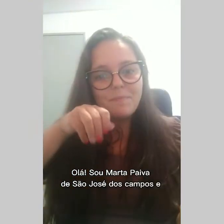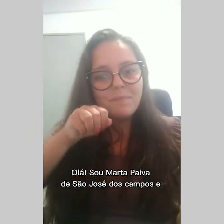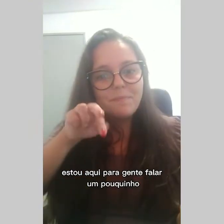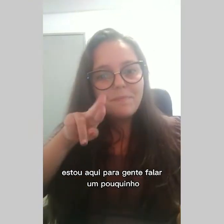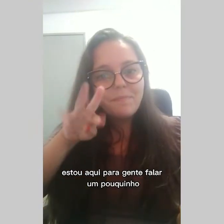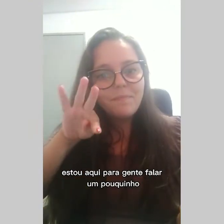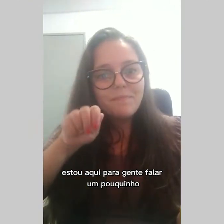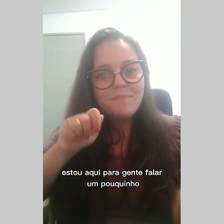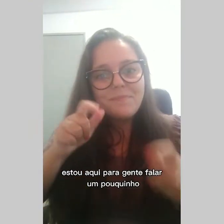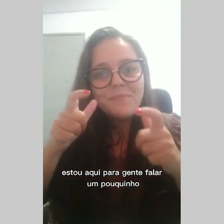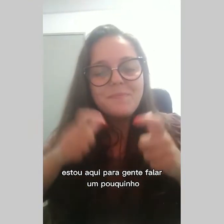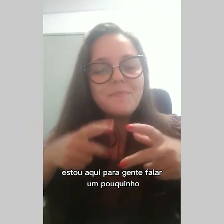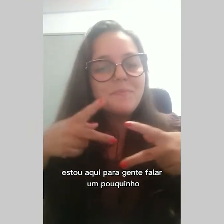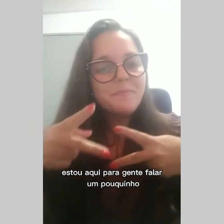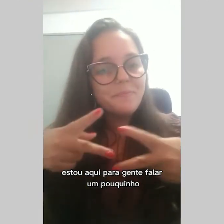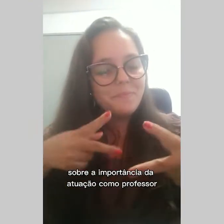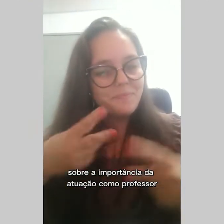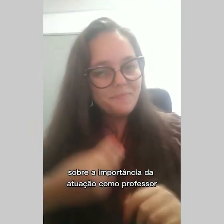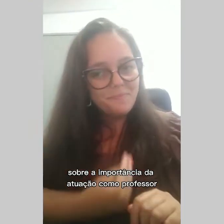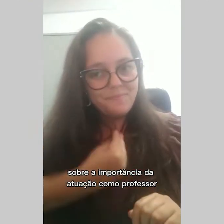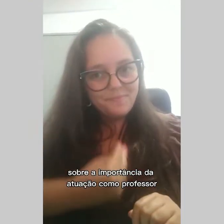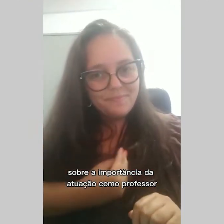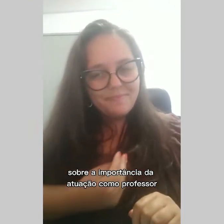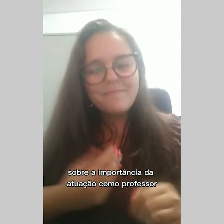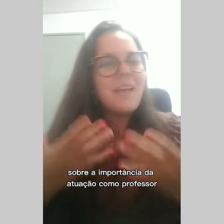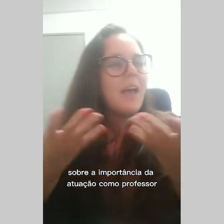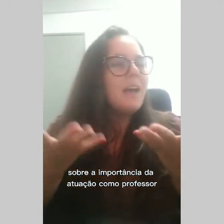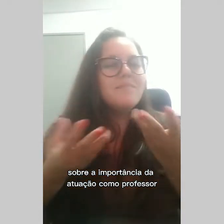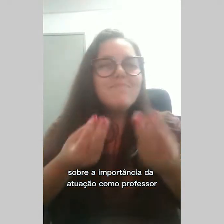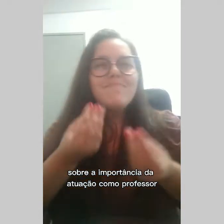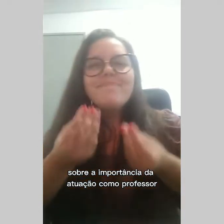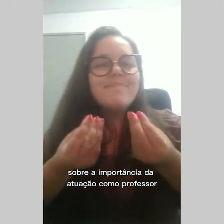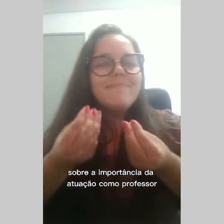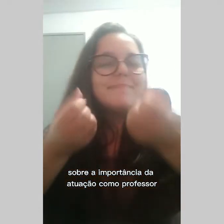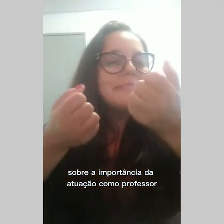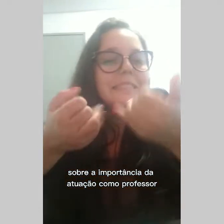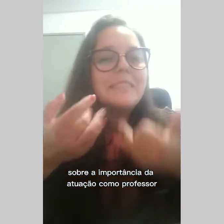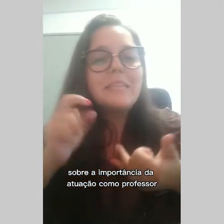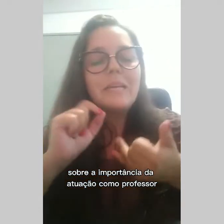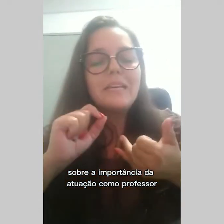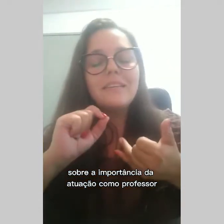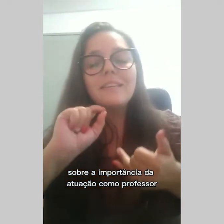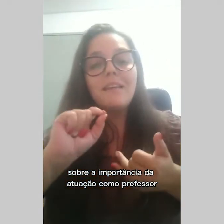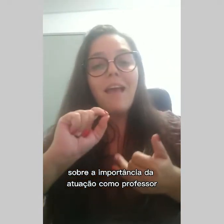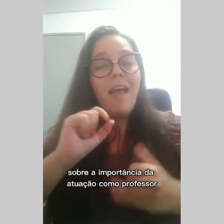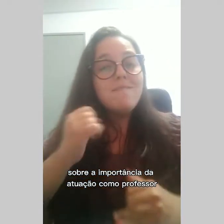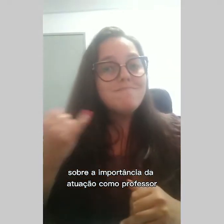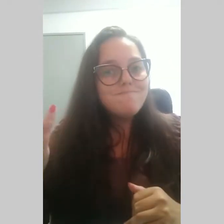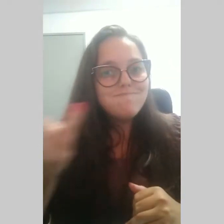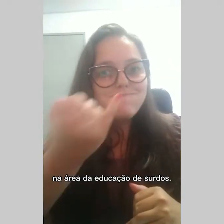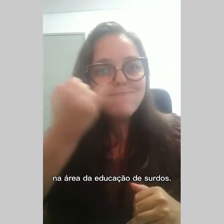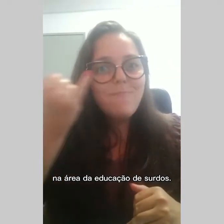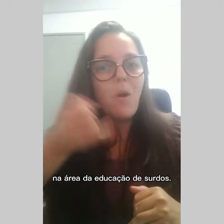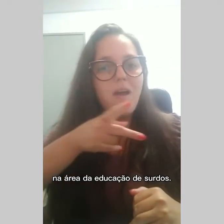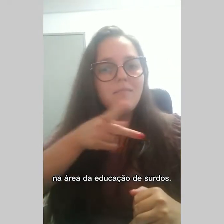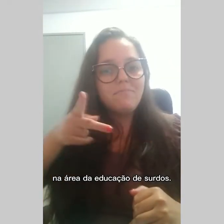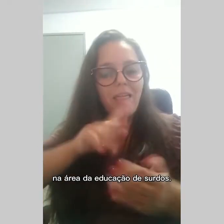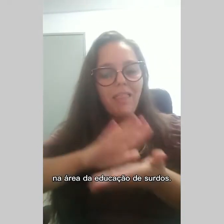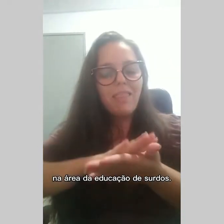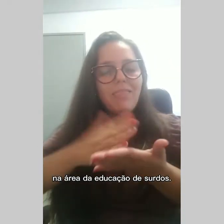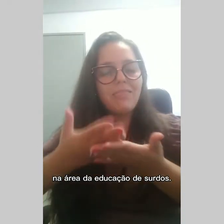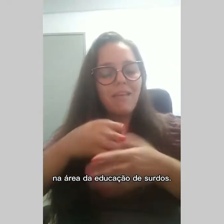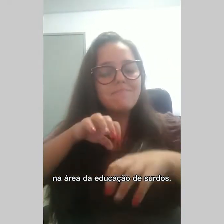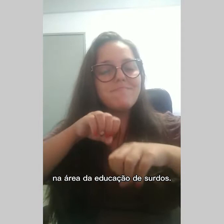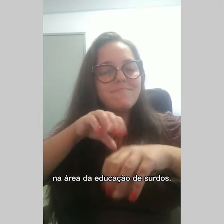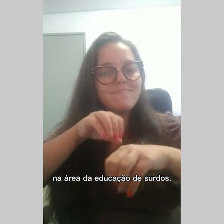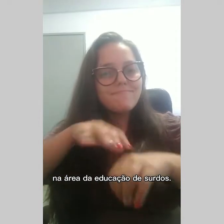...e estou aqui para a gente falar um pouquinho sobre a importância da atuação como professor na área da